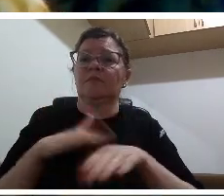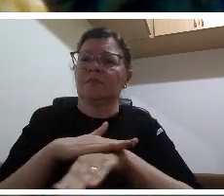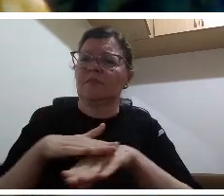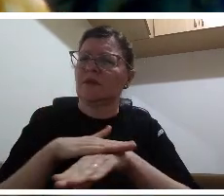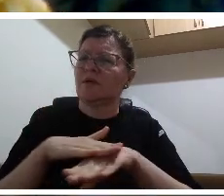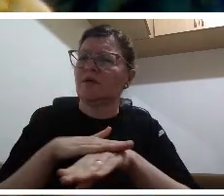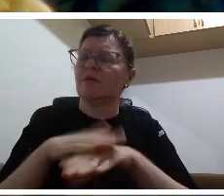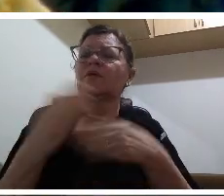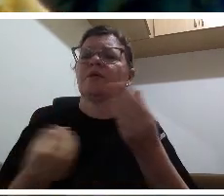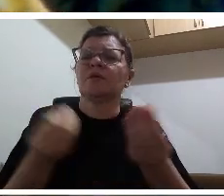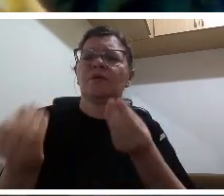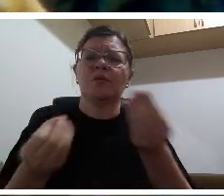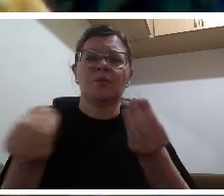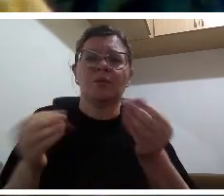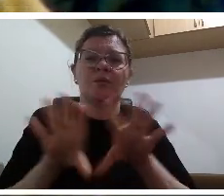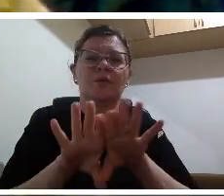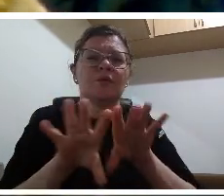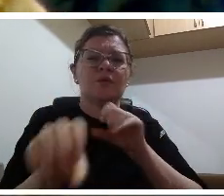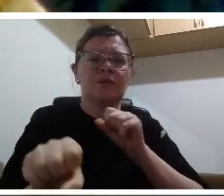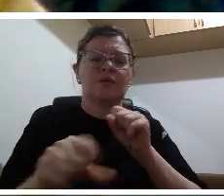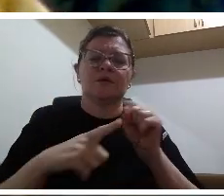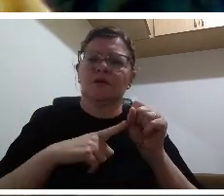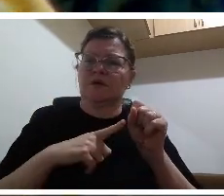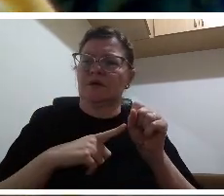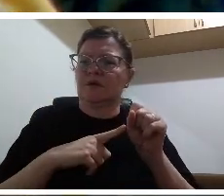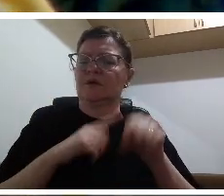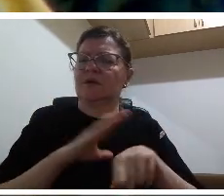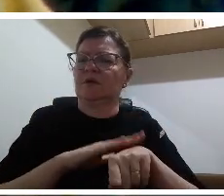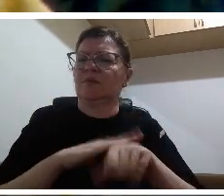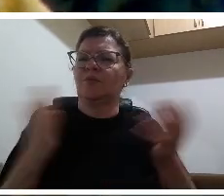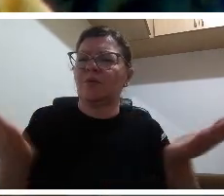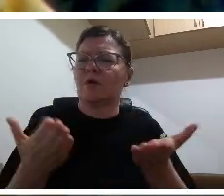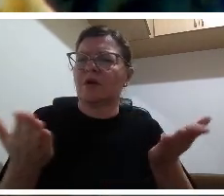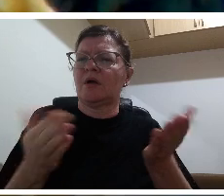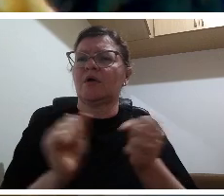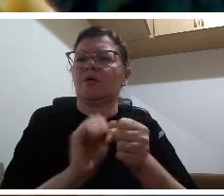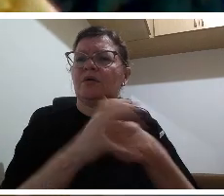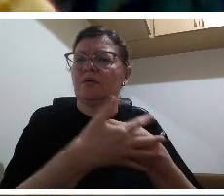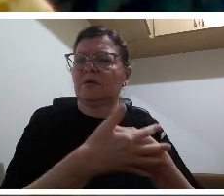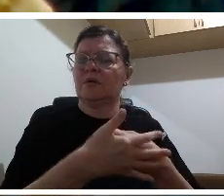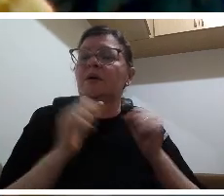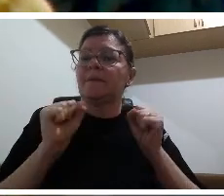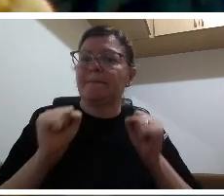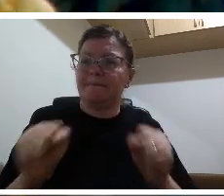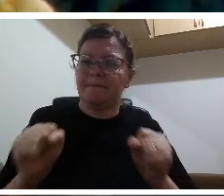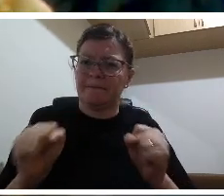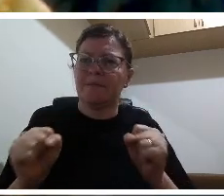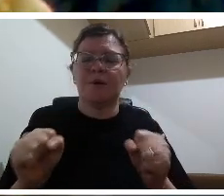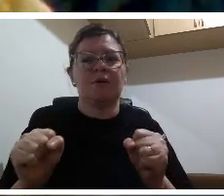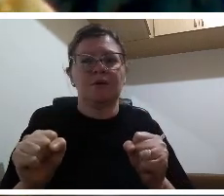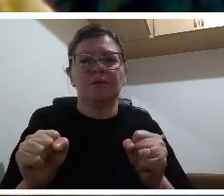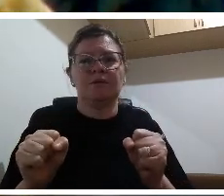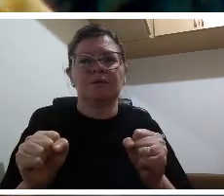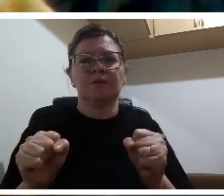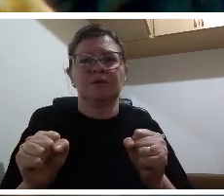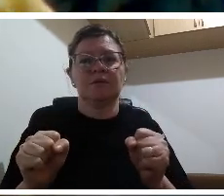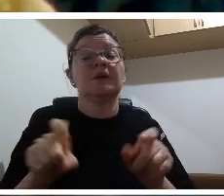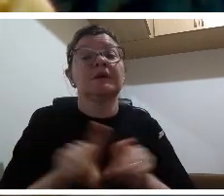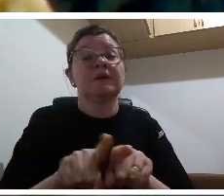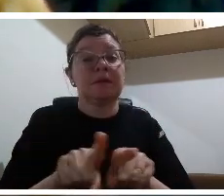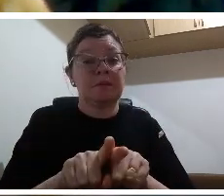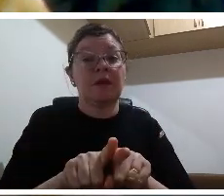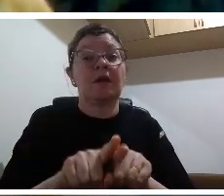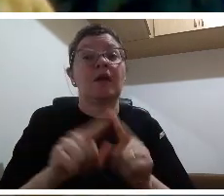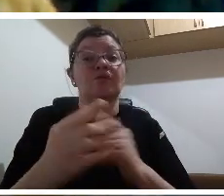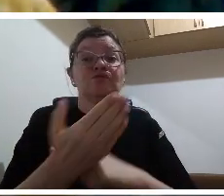estudo sobre essas formações então a vocês professores que nos acompanhem acompanham nesse momento nessa nossa formação